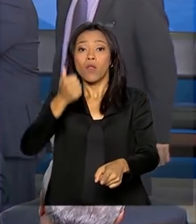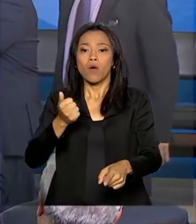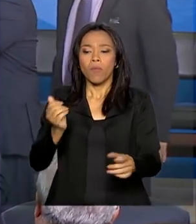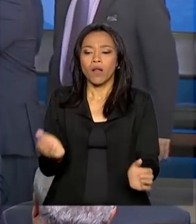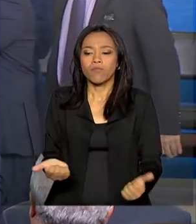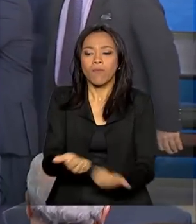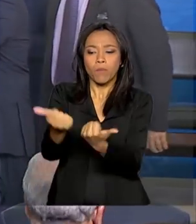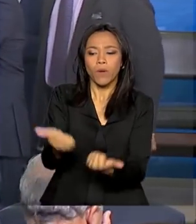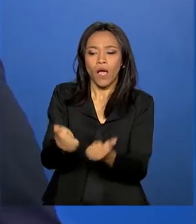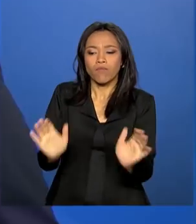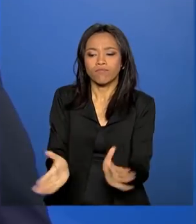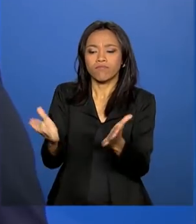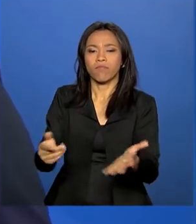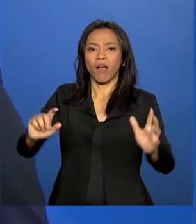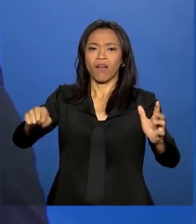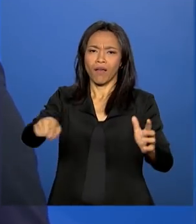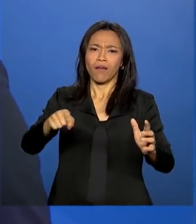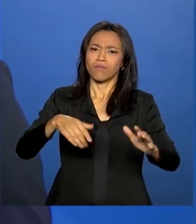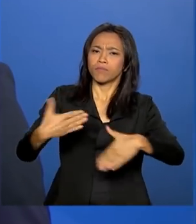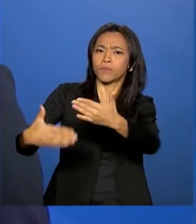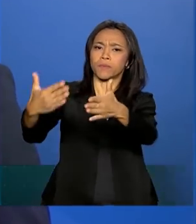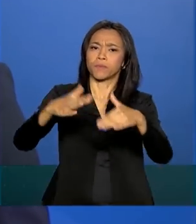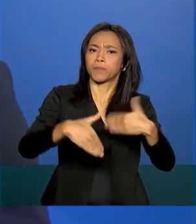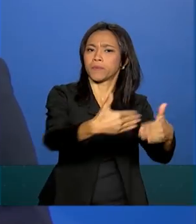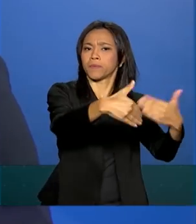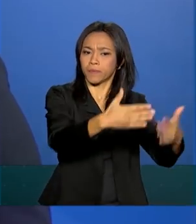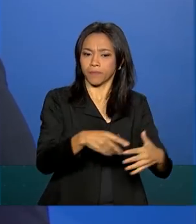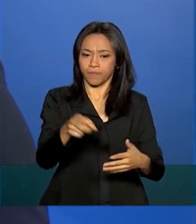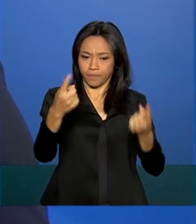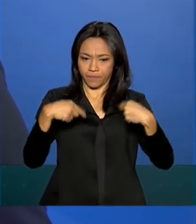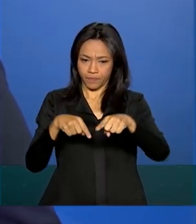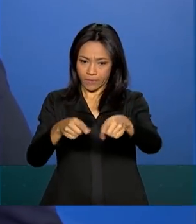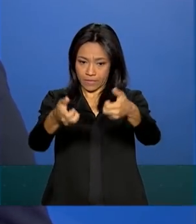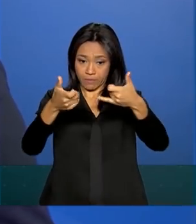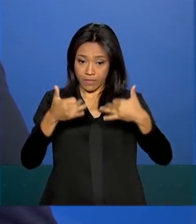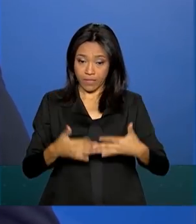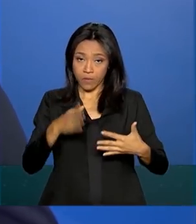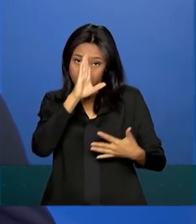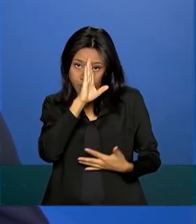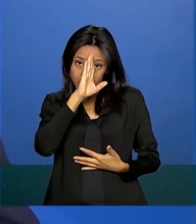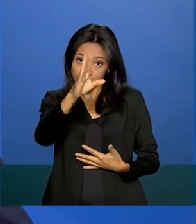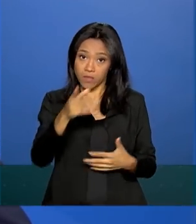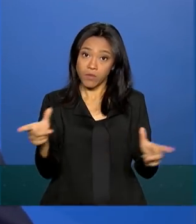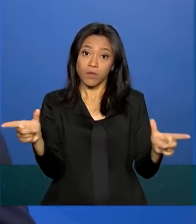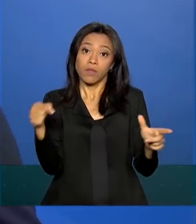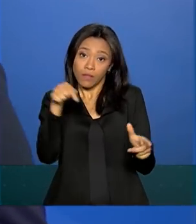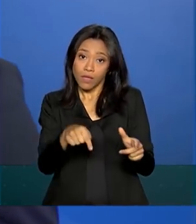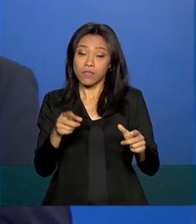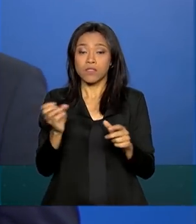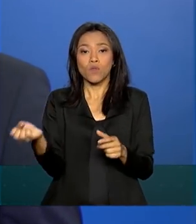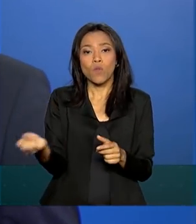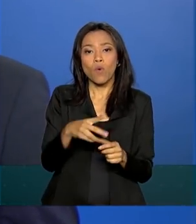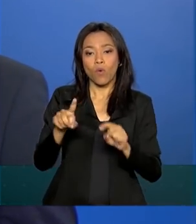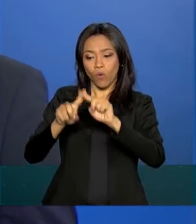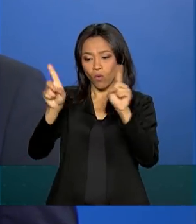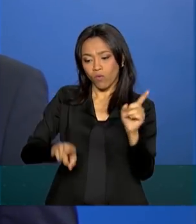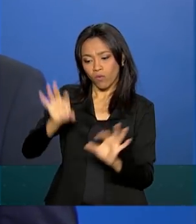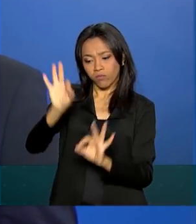desenvolvidas do país. O princípio basilar da nova PNDR visa, portanto, aliar